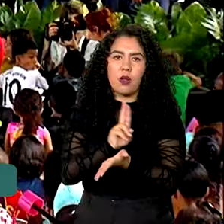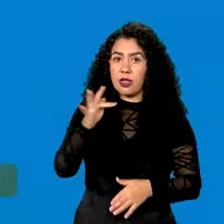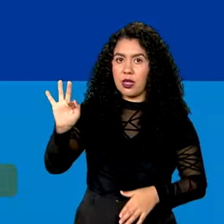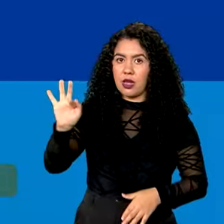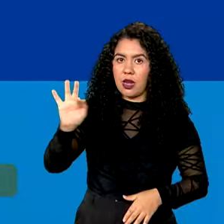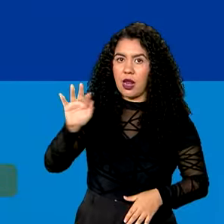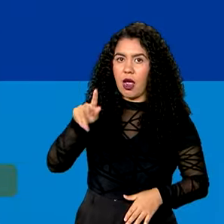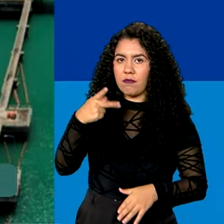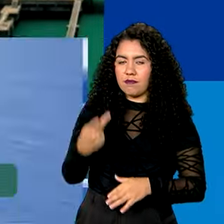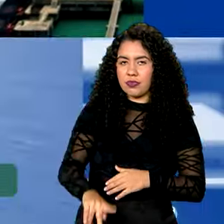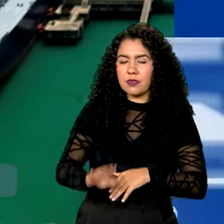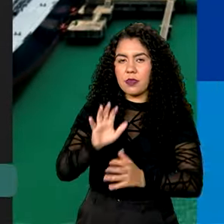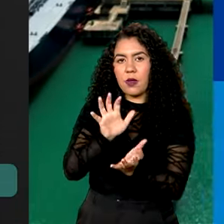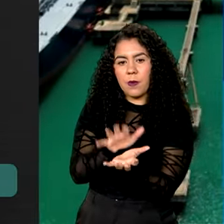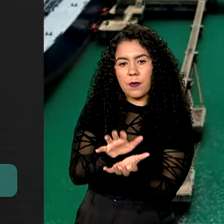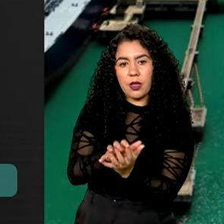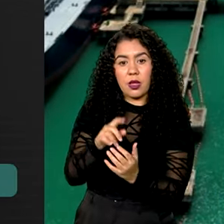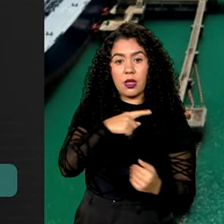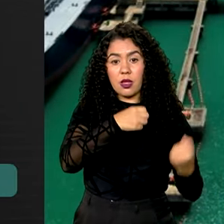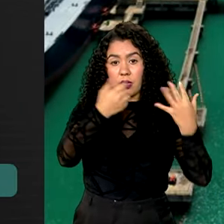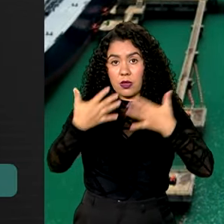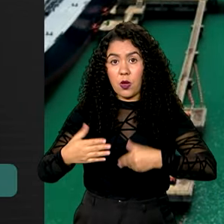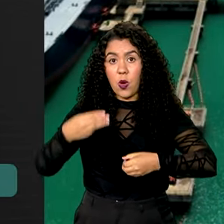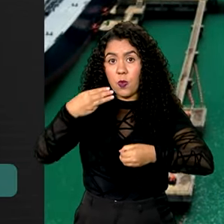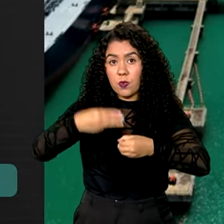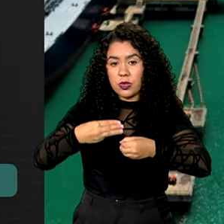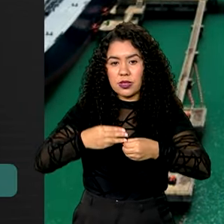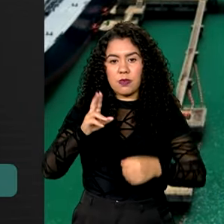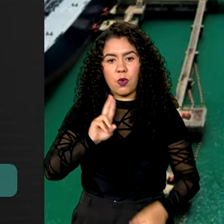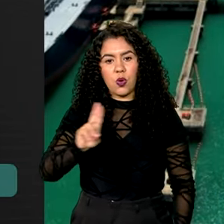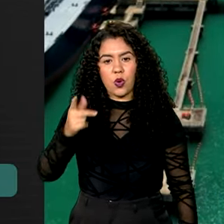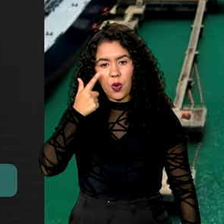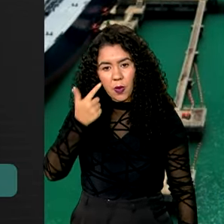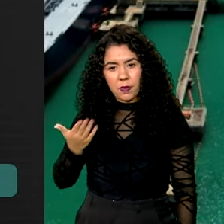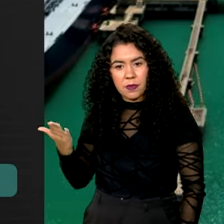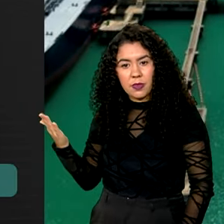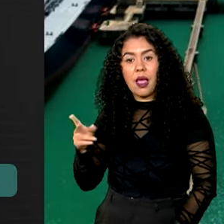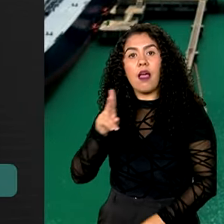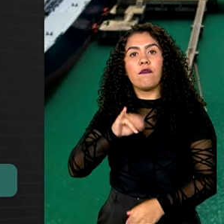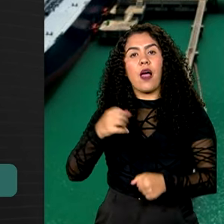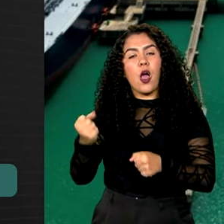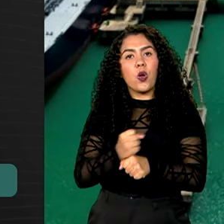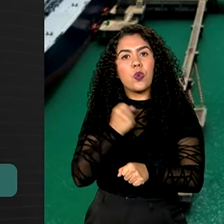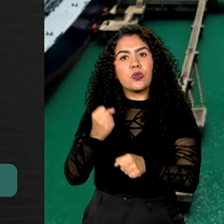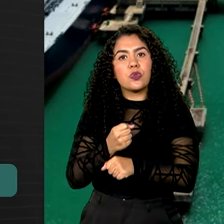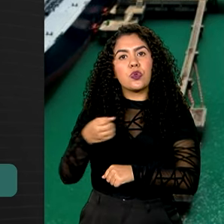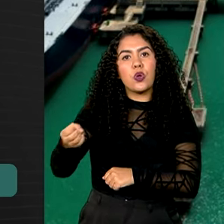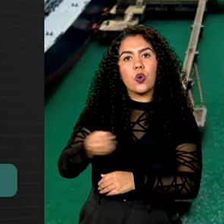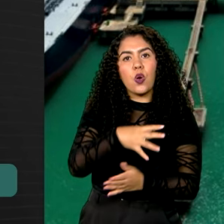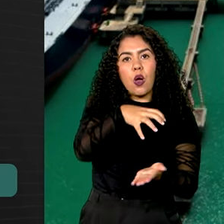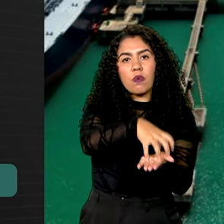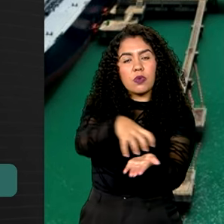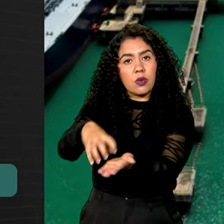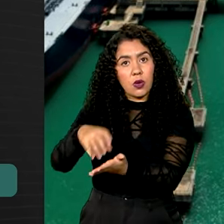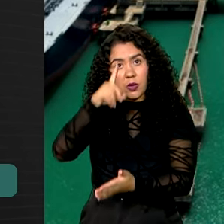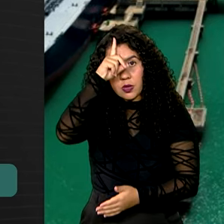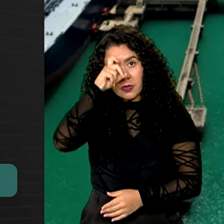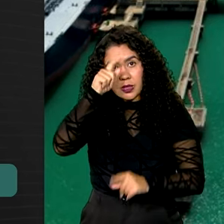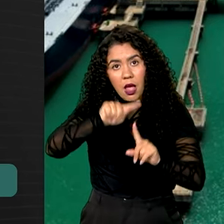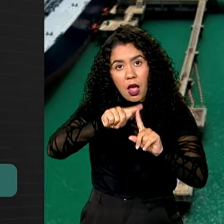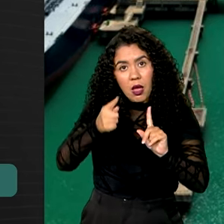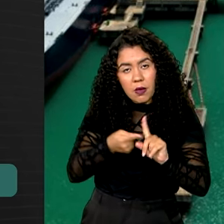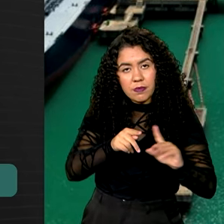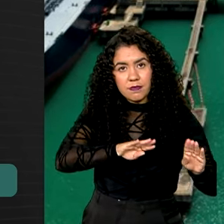Pernambuco. Municípios de Oricuri e Garanhuns vão ganhar novas maternidades com investimentos do novo PAC Seleções.